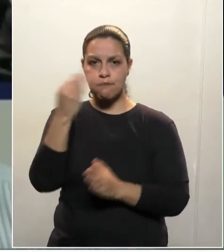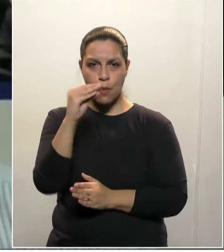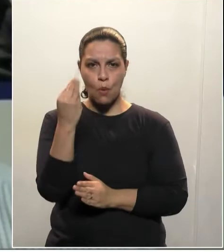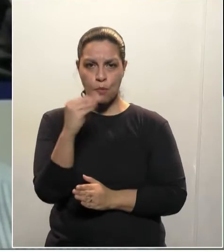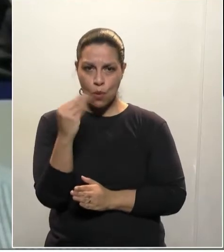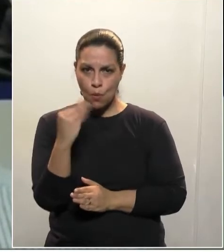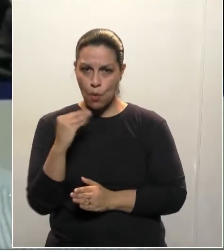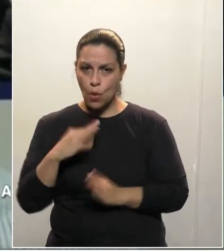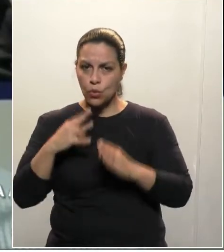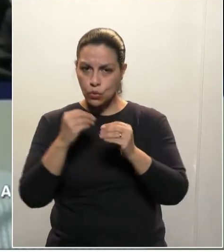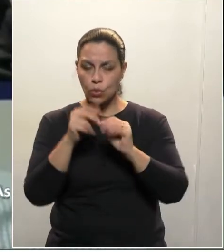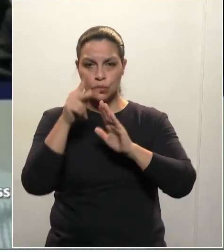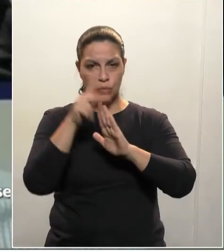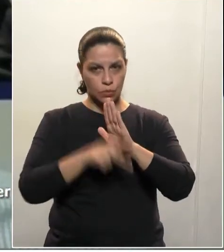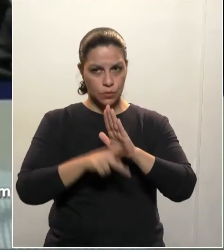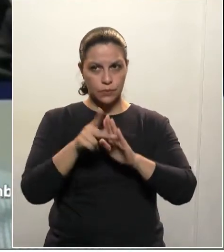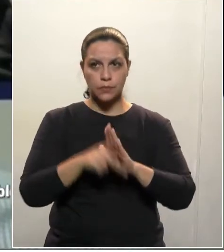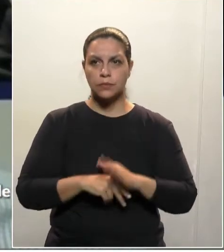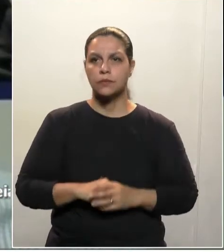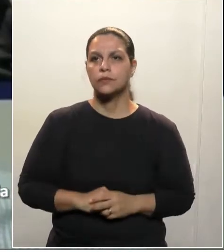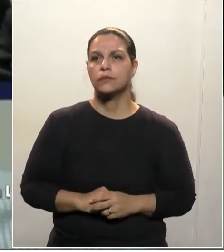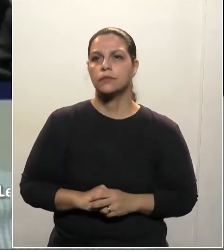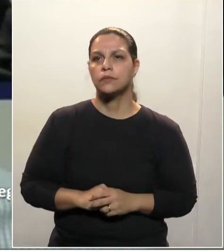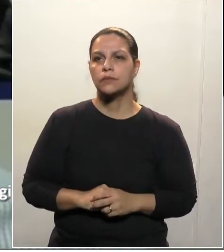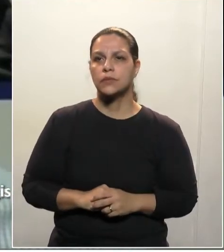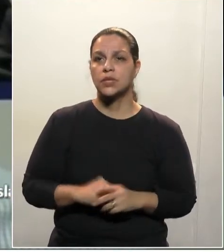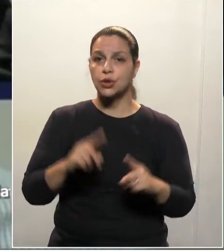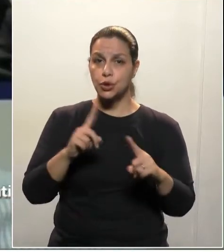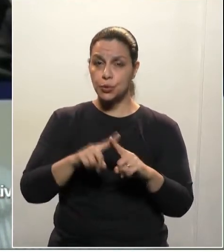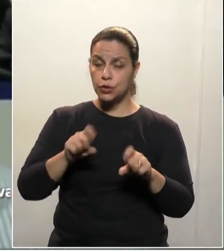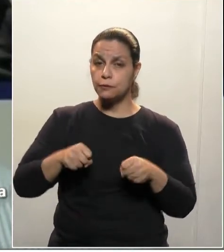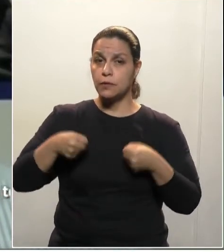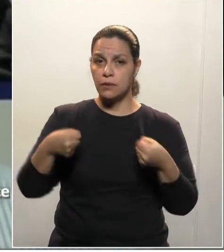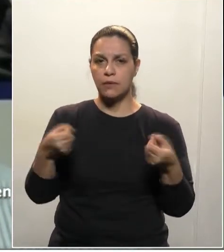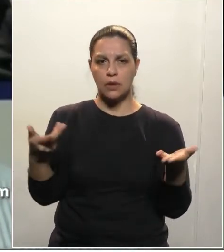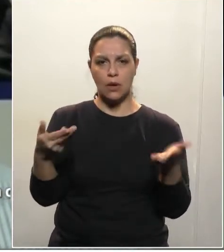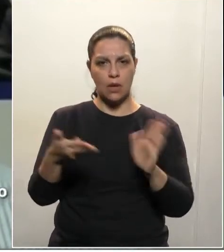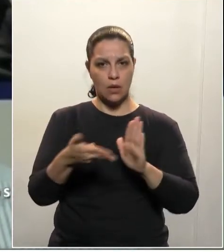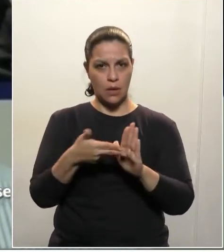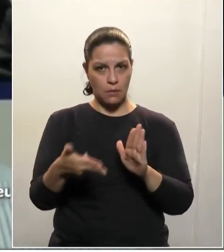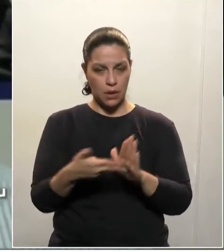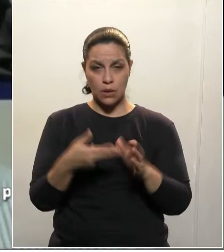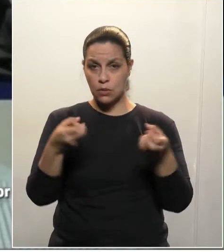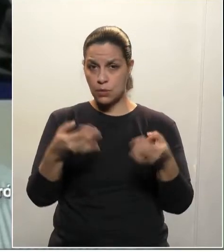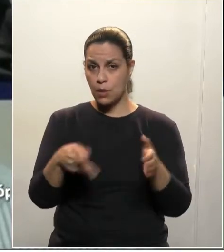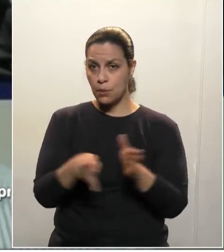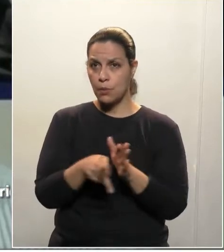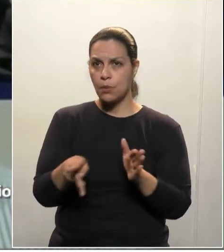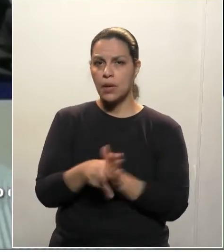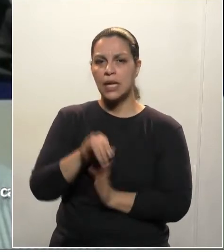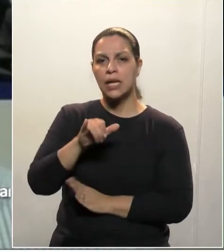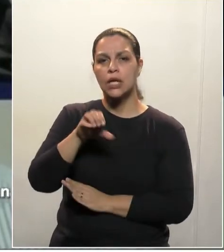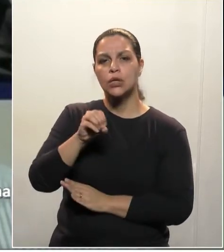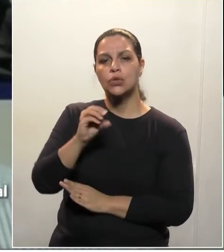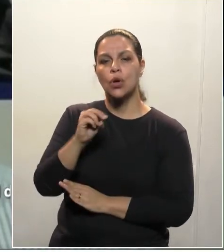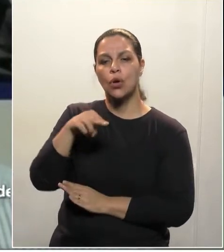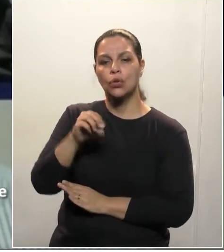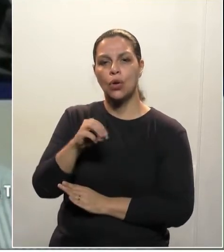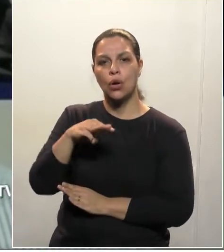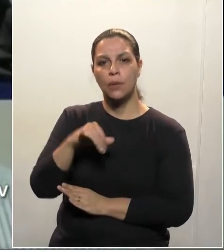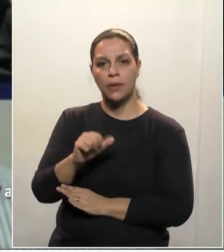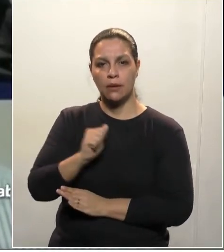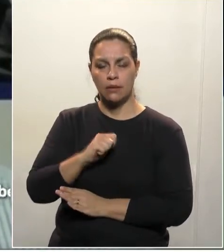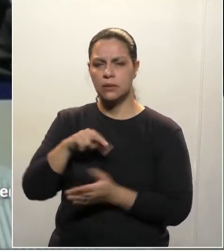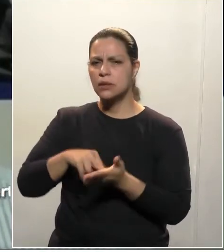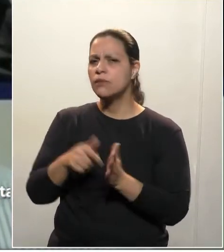nos projetos e por que vou defendê-las. Queria falar, inicialmente, sobre o princípio da isonomia, presidente,